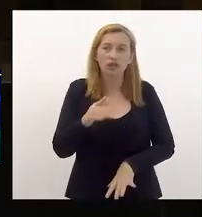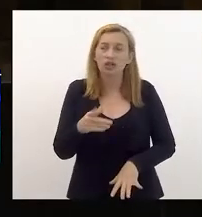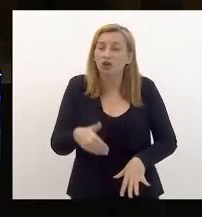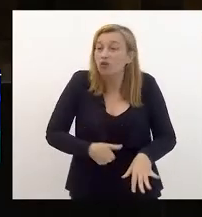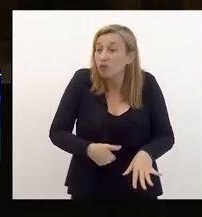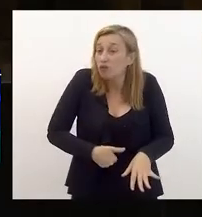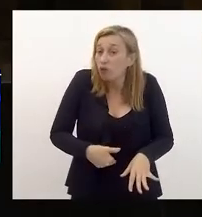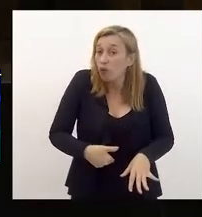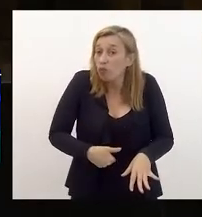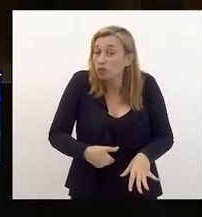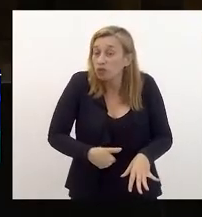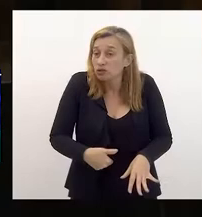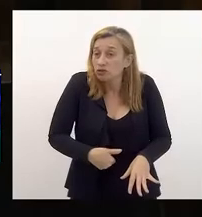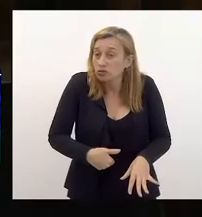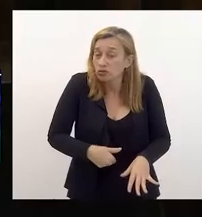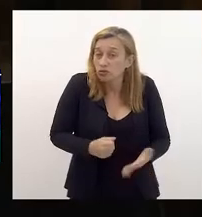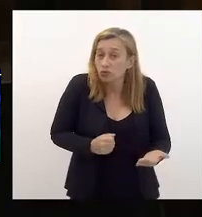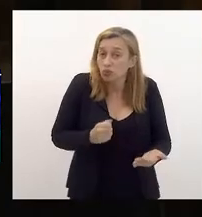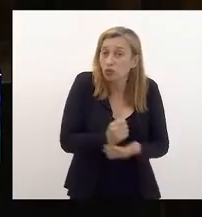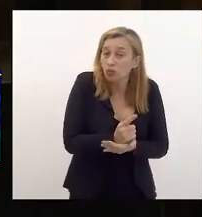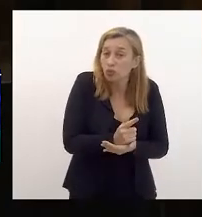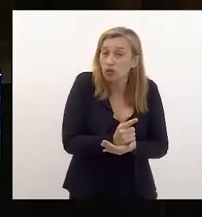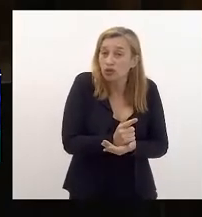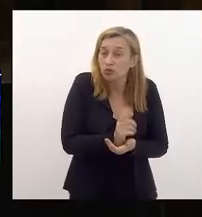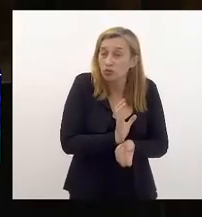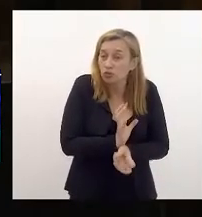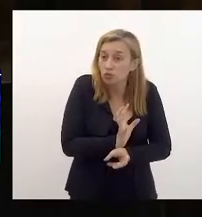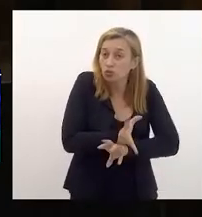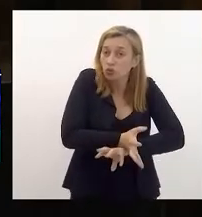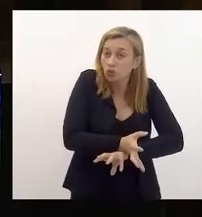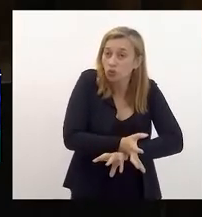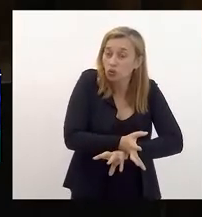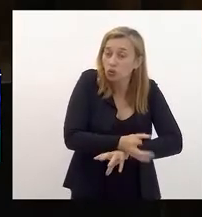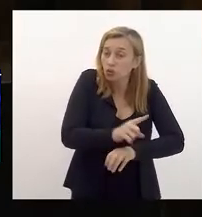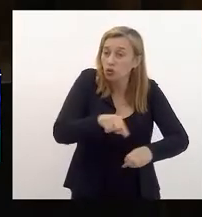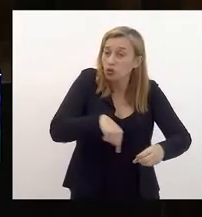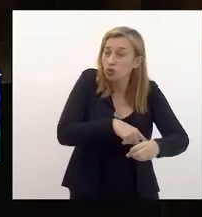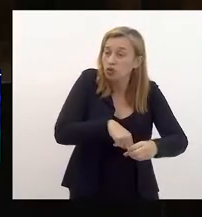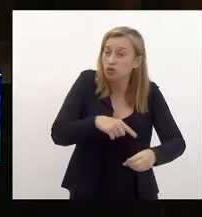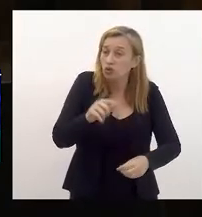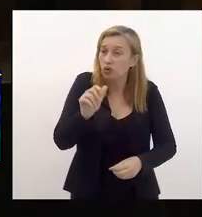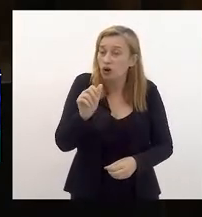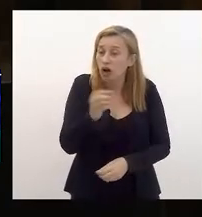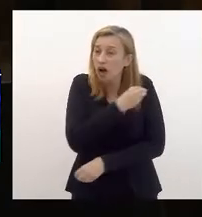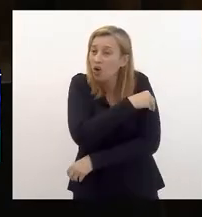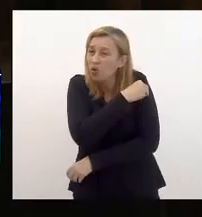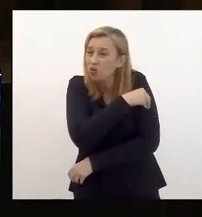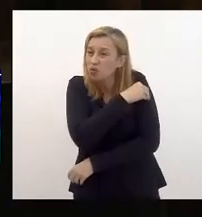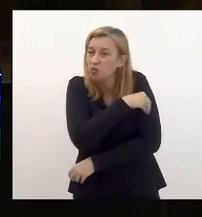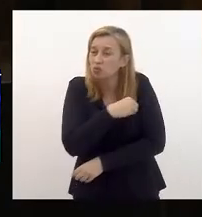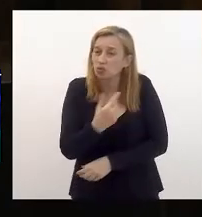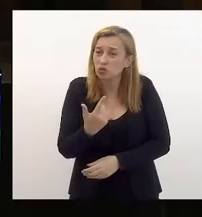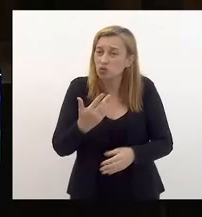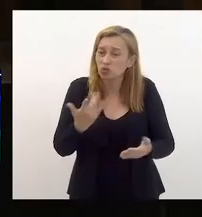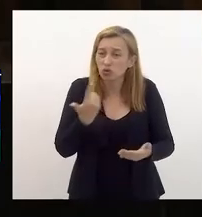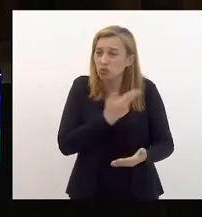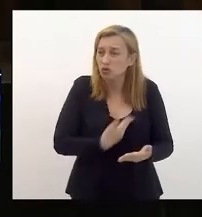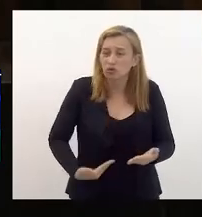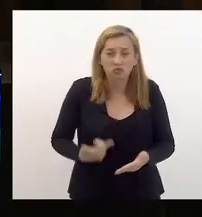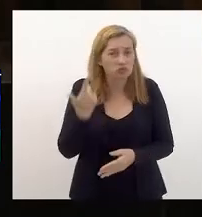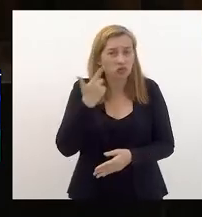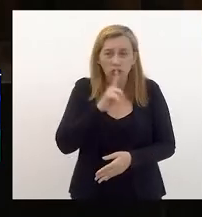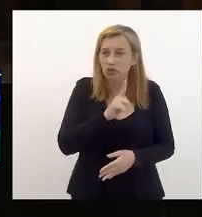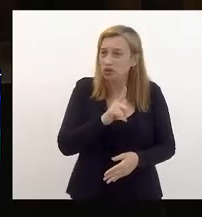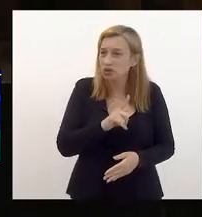passando fome, comprando osso, cozinhando com álcool. O governo não tem conseguido tocar esse programa